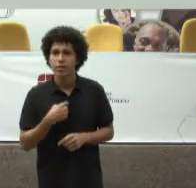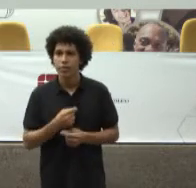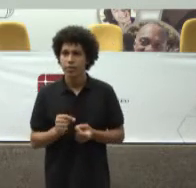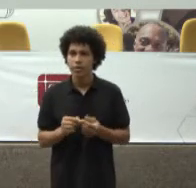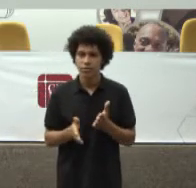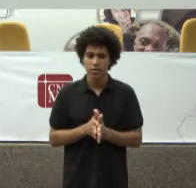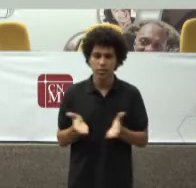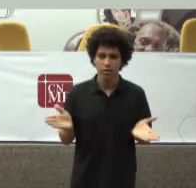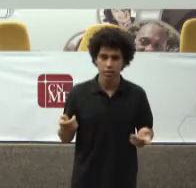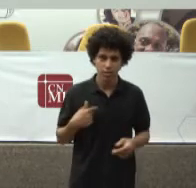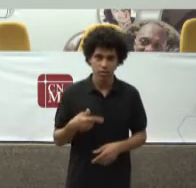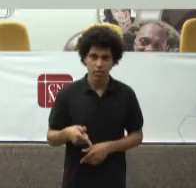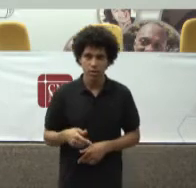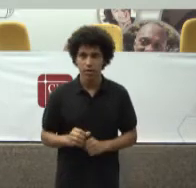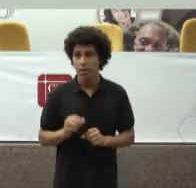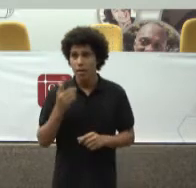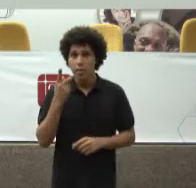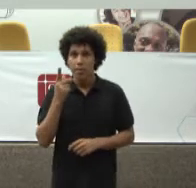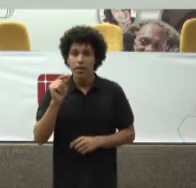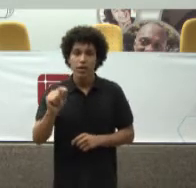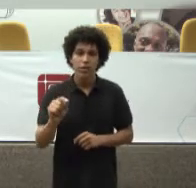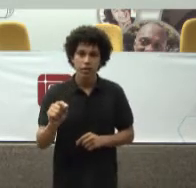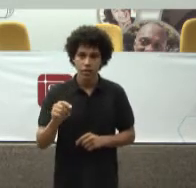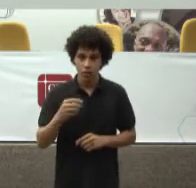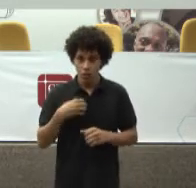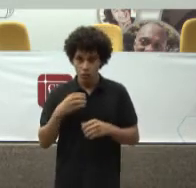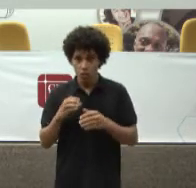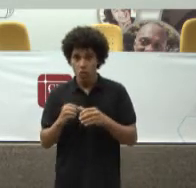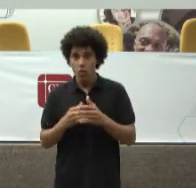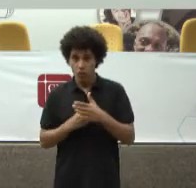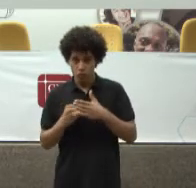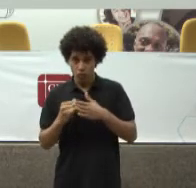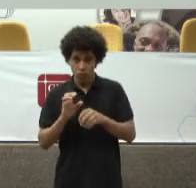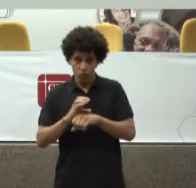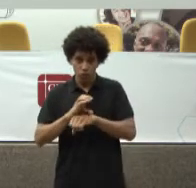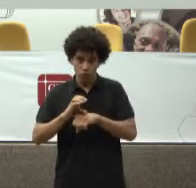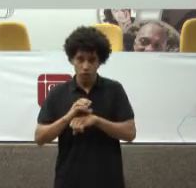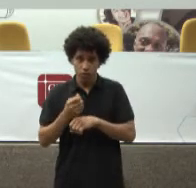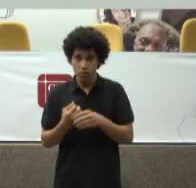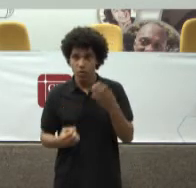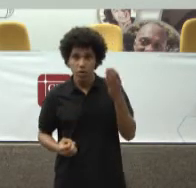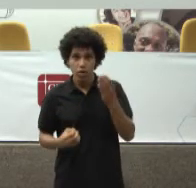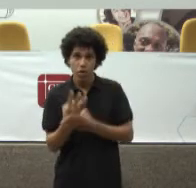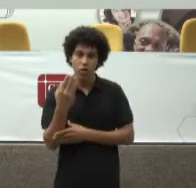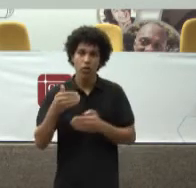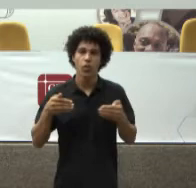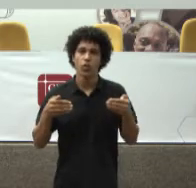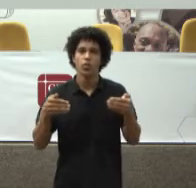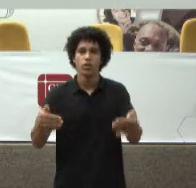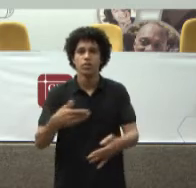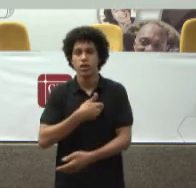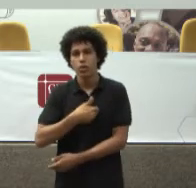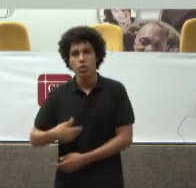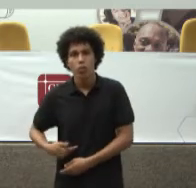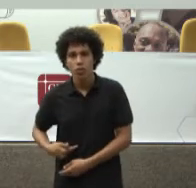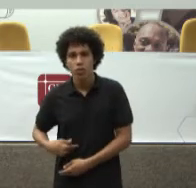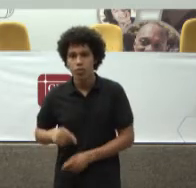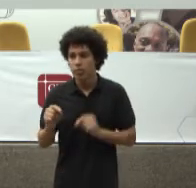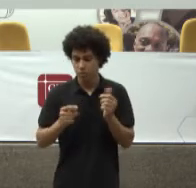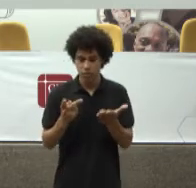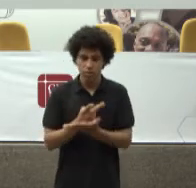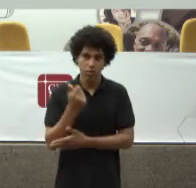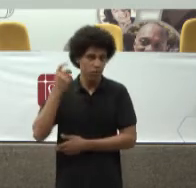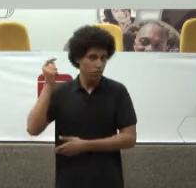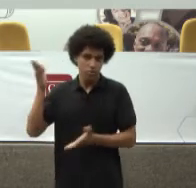constituinte Criou o Ministério Público Com uma feição Completamente Diferente Daquela que tinha Antes de